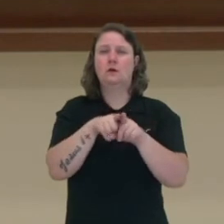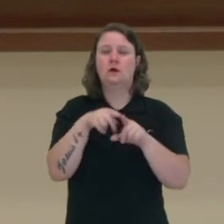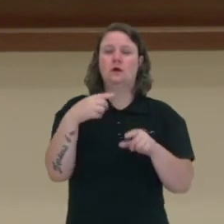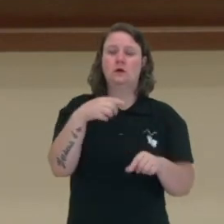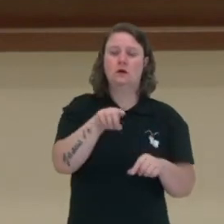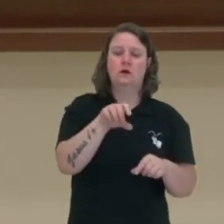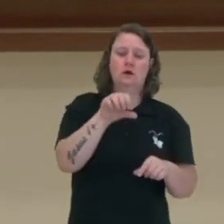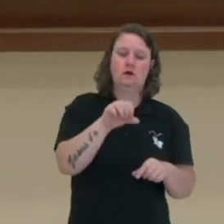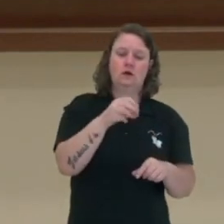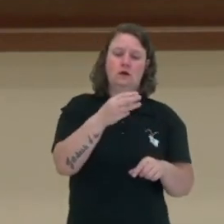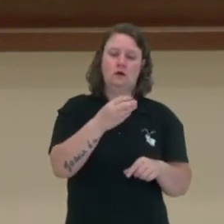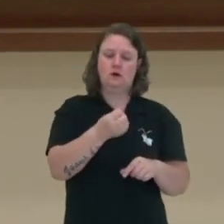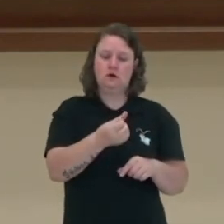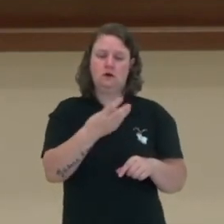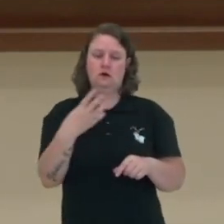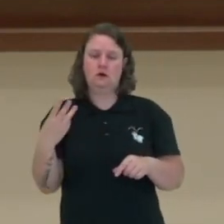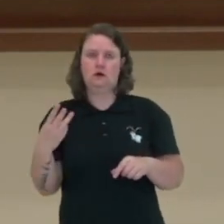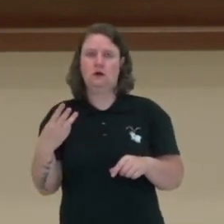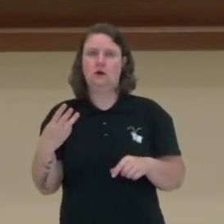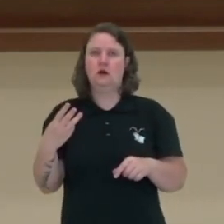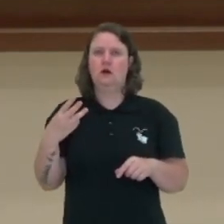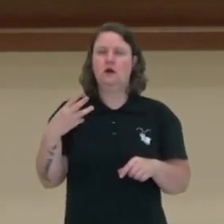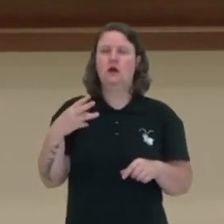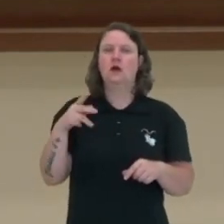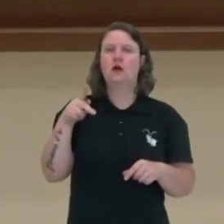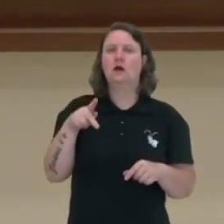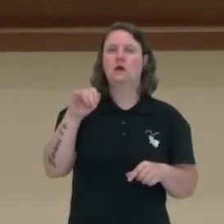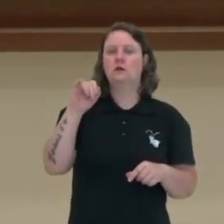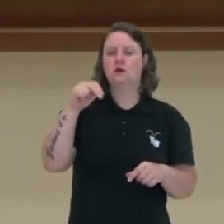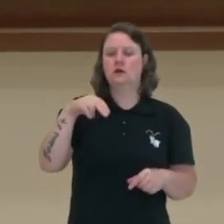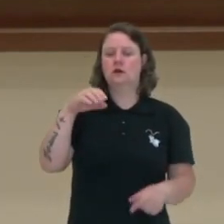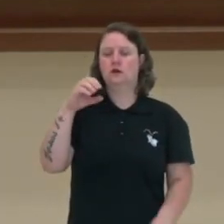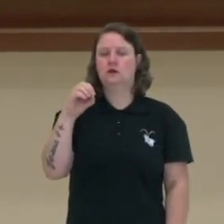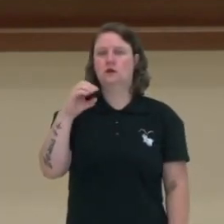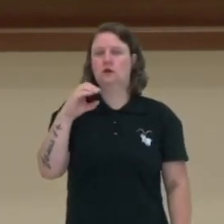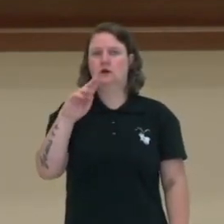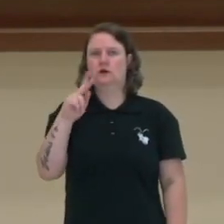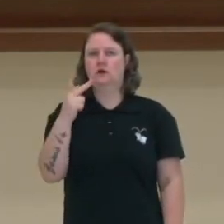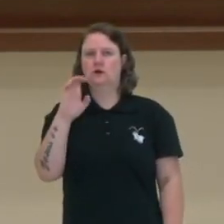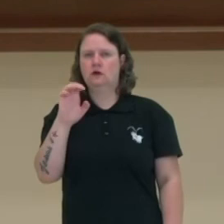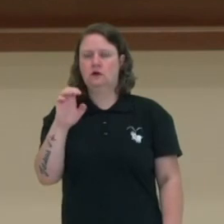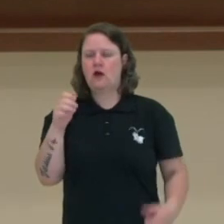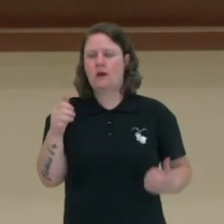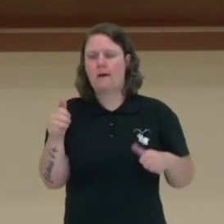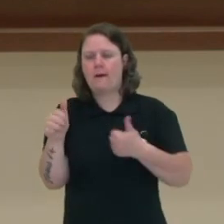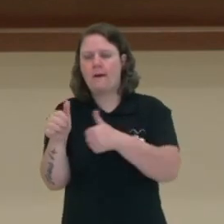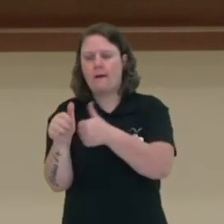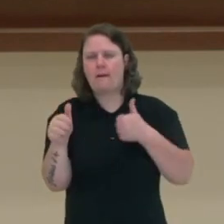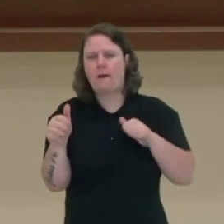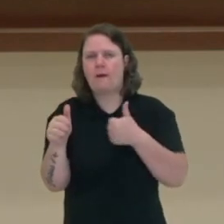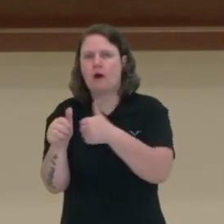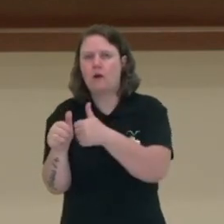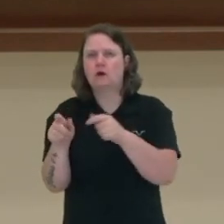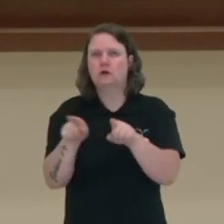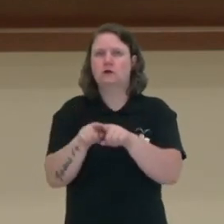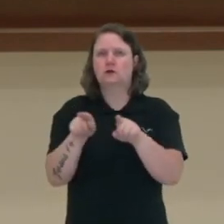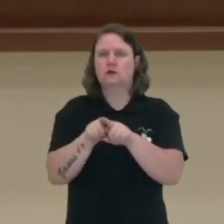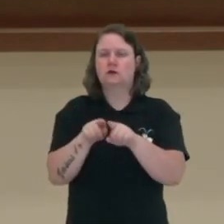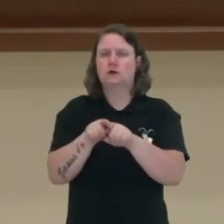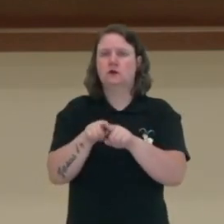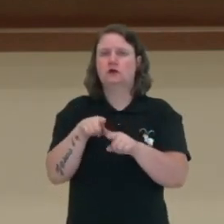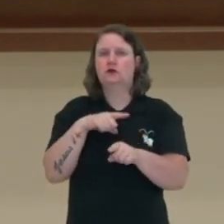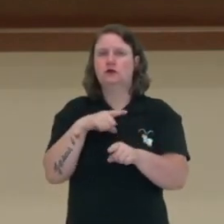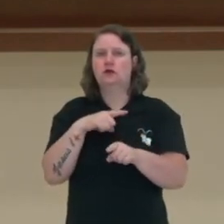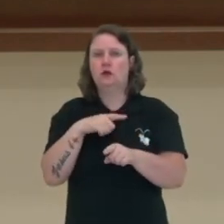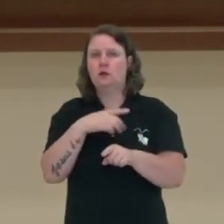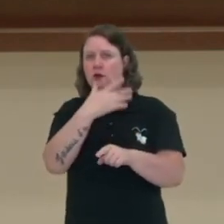onde Augusto Pinochet deflagra uma grande situação de perseguição e resgate de pessoas que não eram